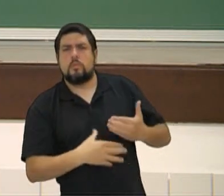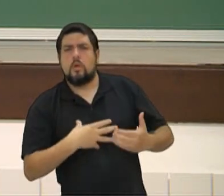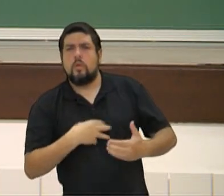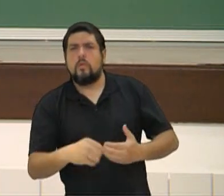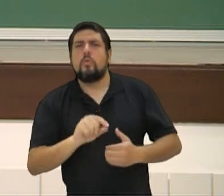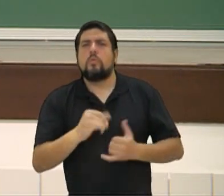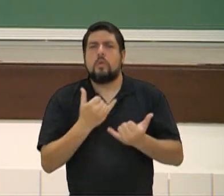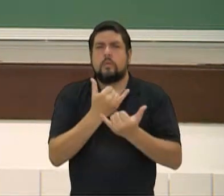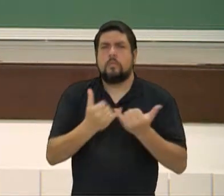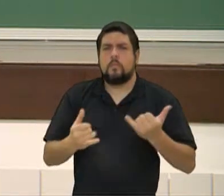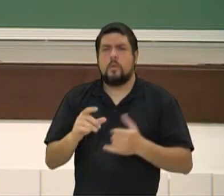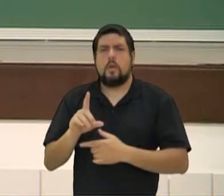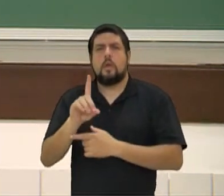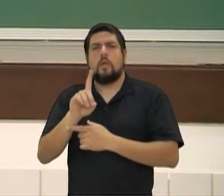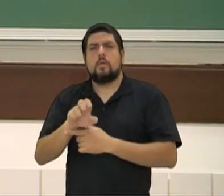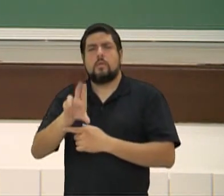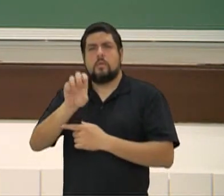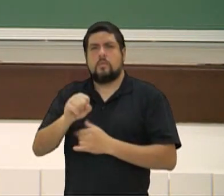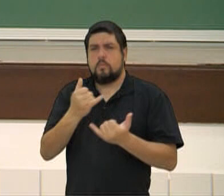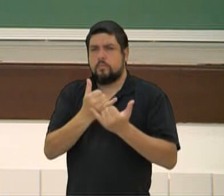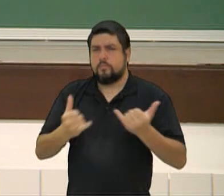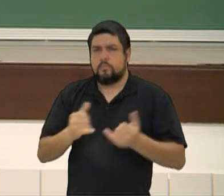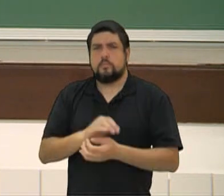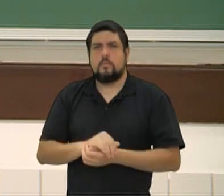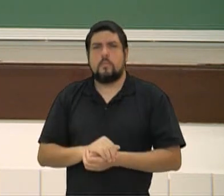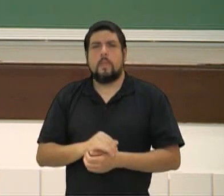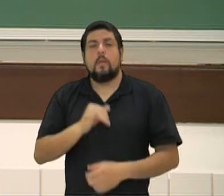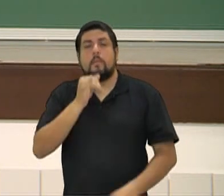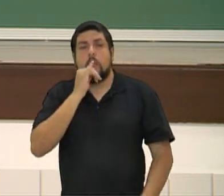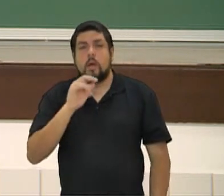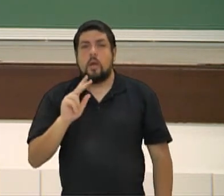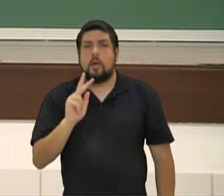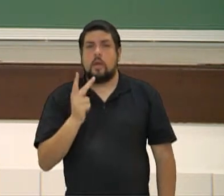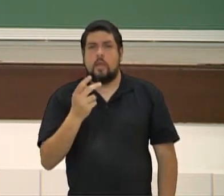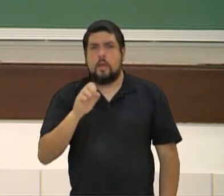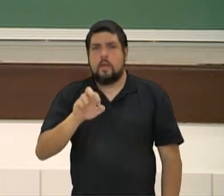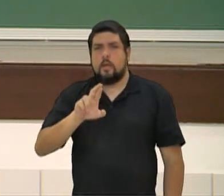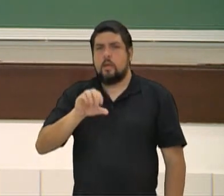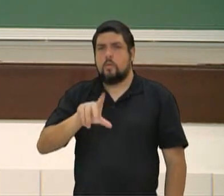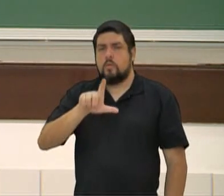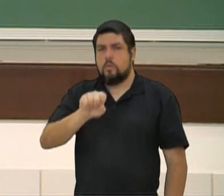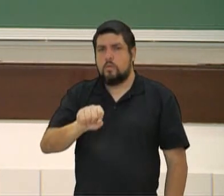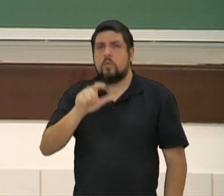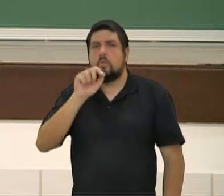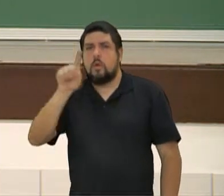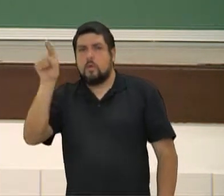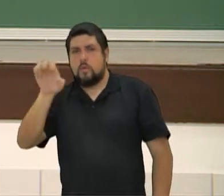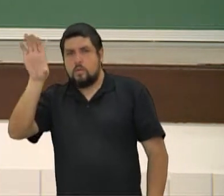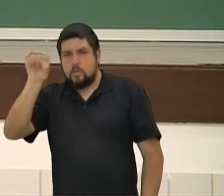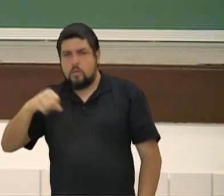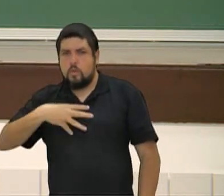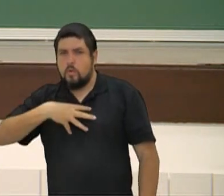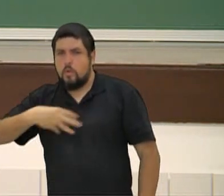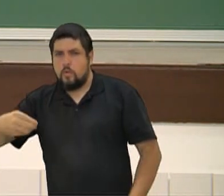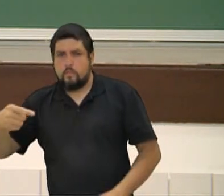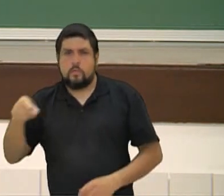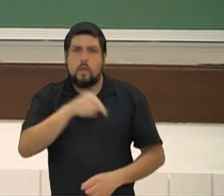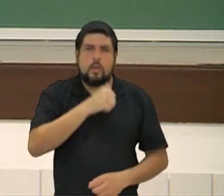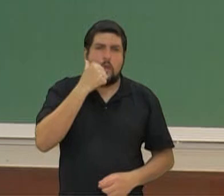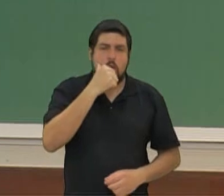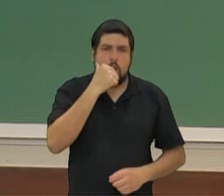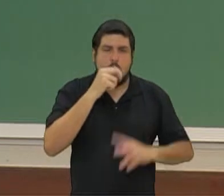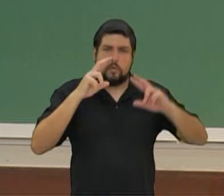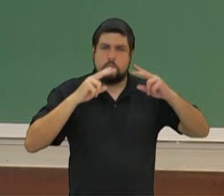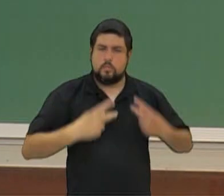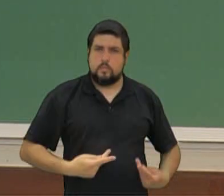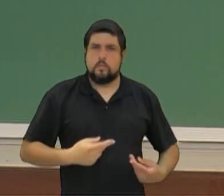exemplo, Hércules, famoso Hércules, é filho de Zeus como a mortal. Representação, é uma representação, uma pintura da